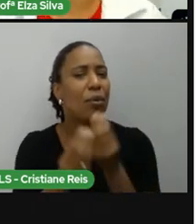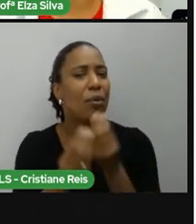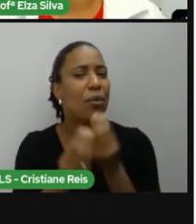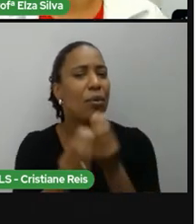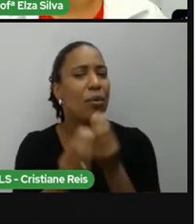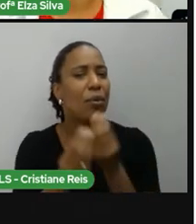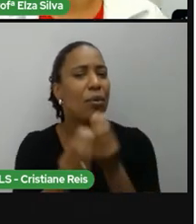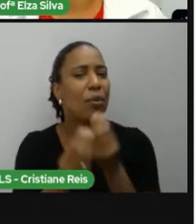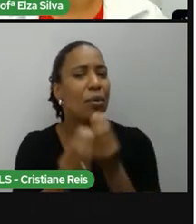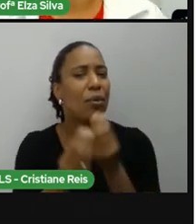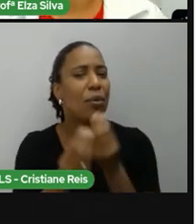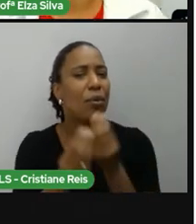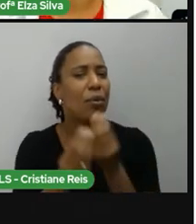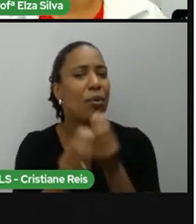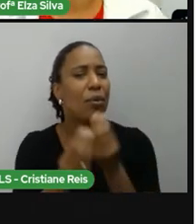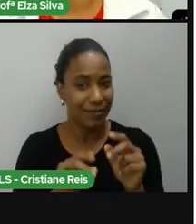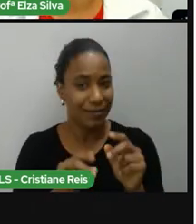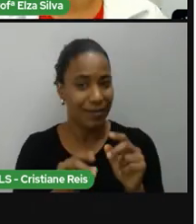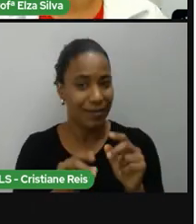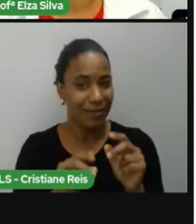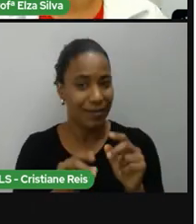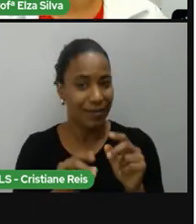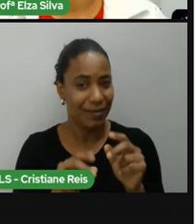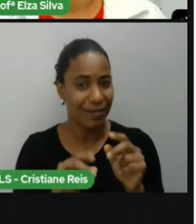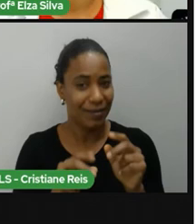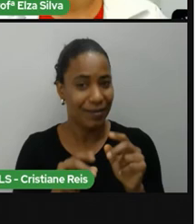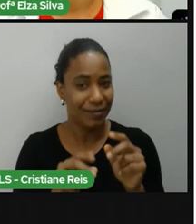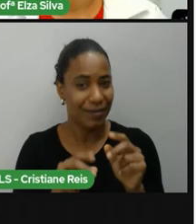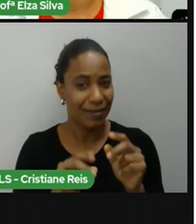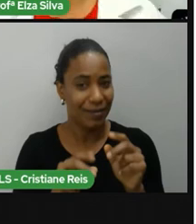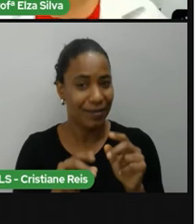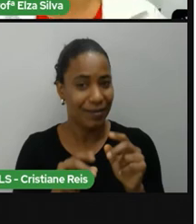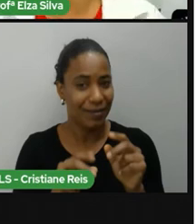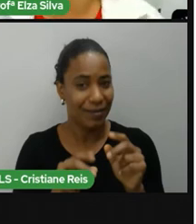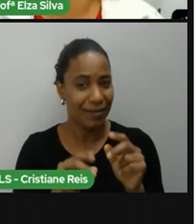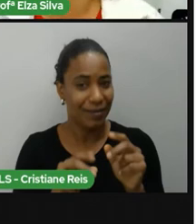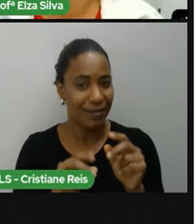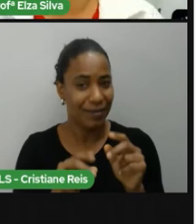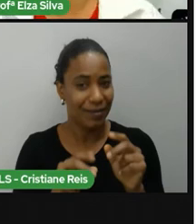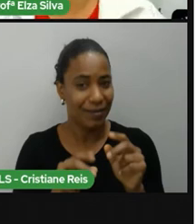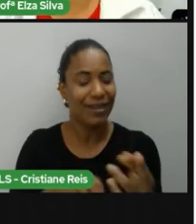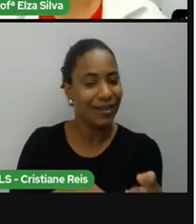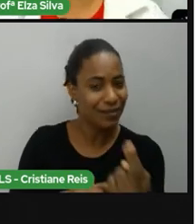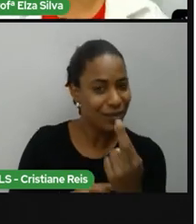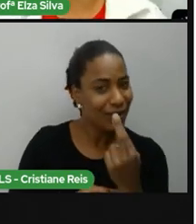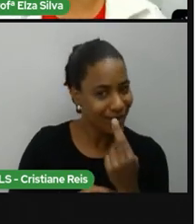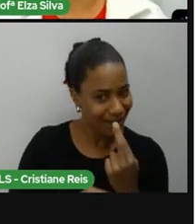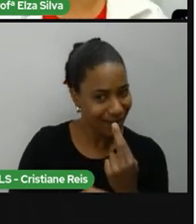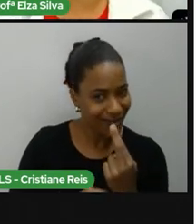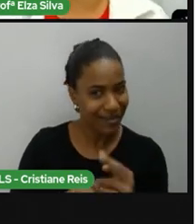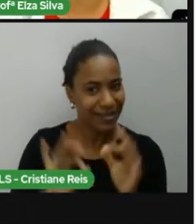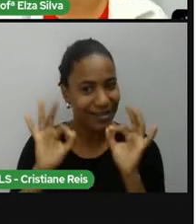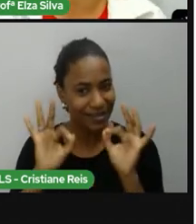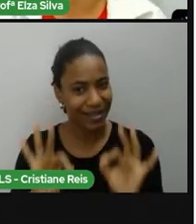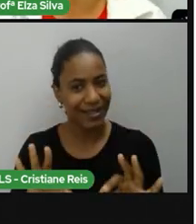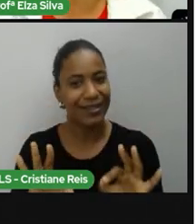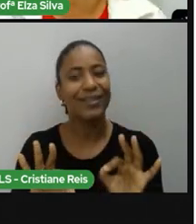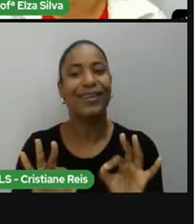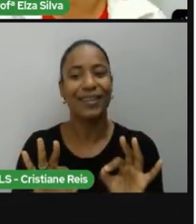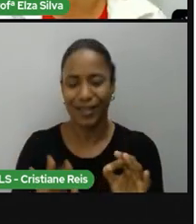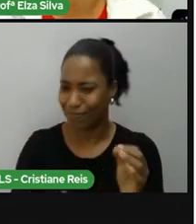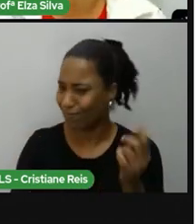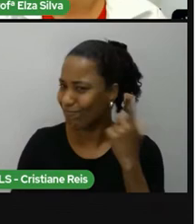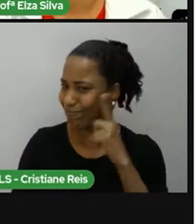let's go. Ficarei aguardando na próxima aula o resultado deste quiz. E, com certeza, você terá muito